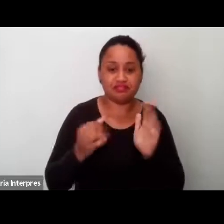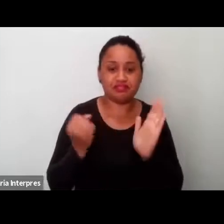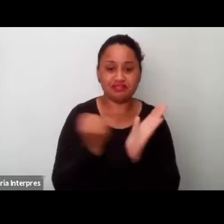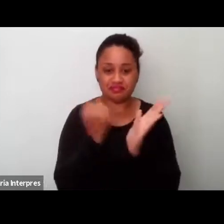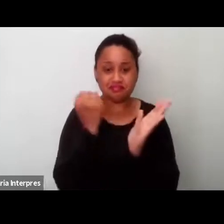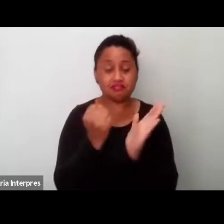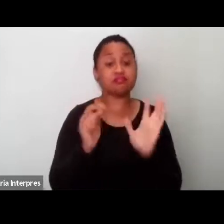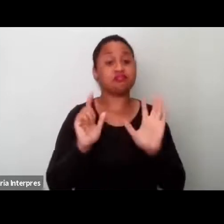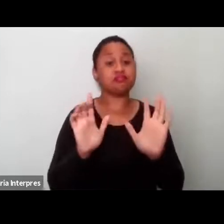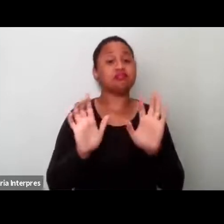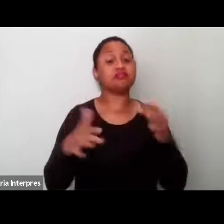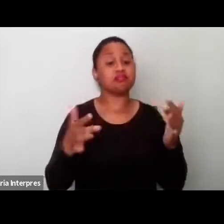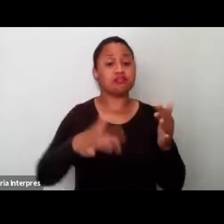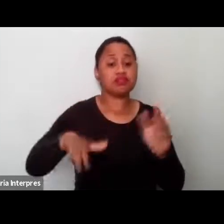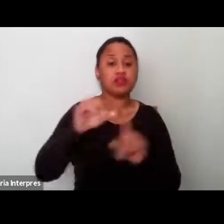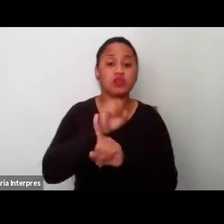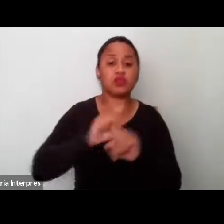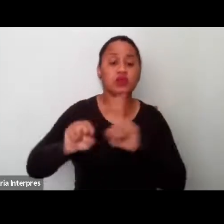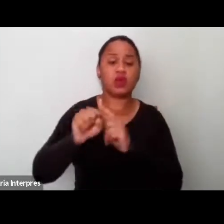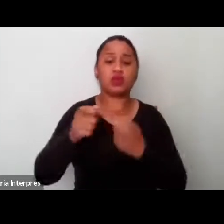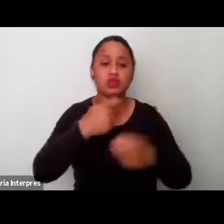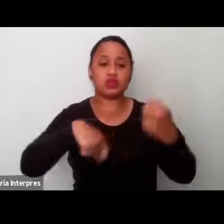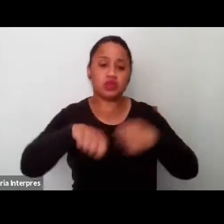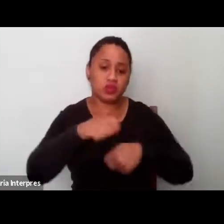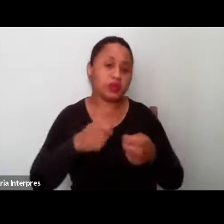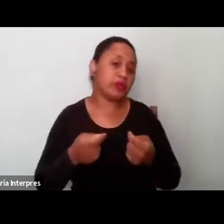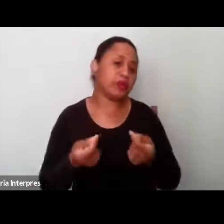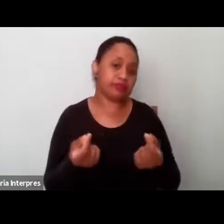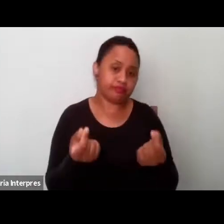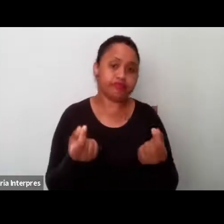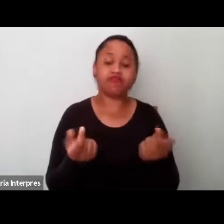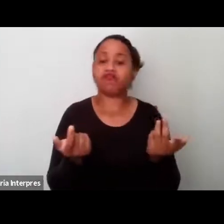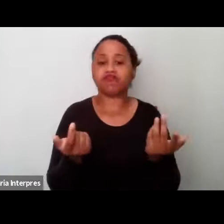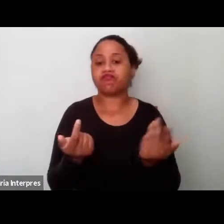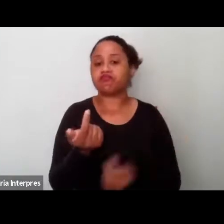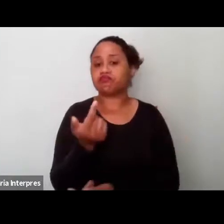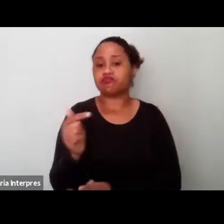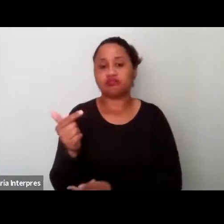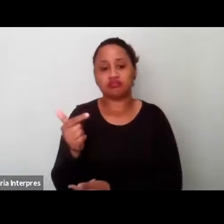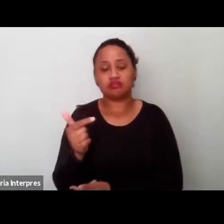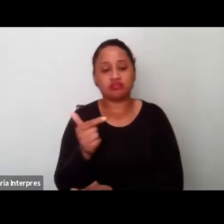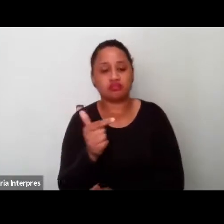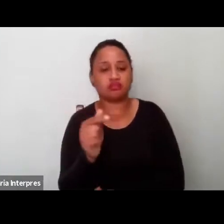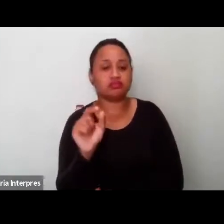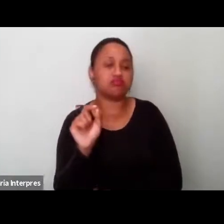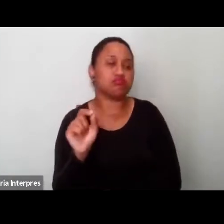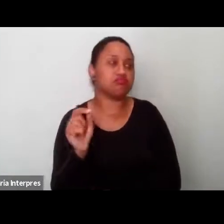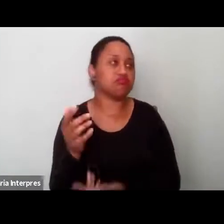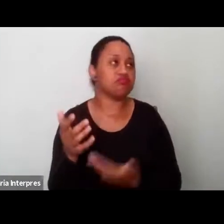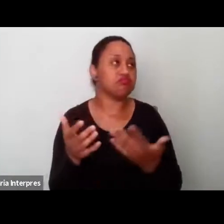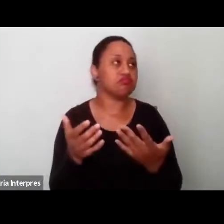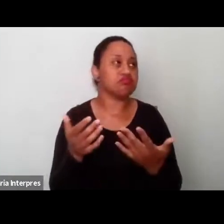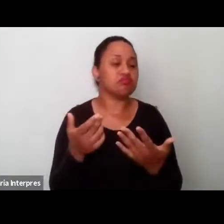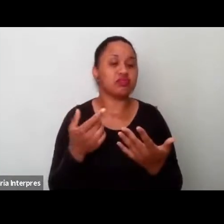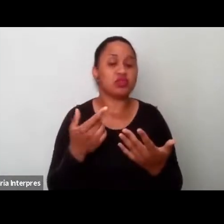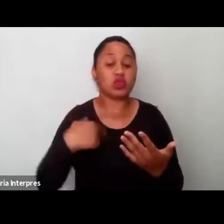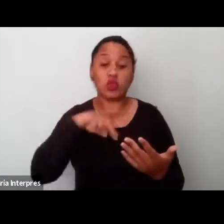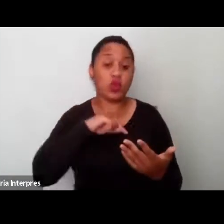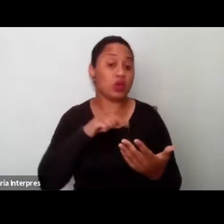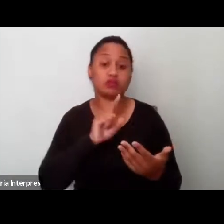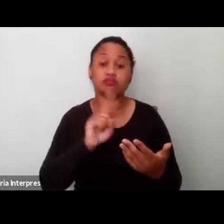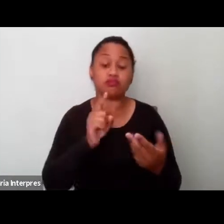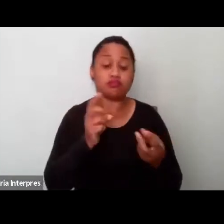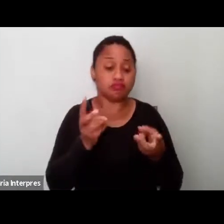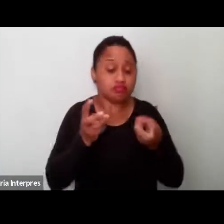socioeconômico, né, nós não tivemos, então, né, não conseguimos, né,